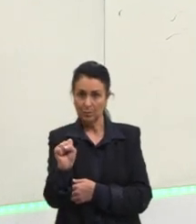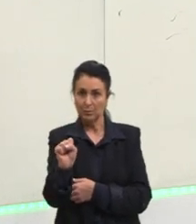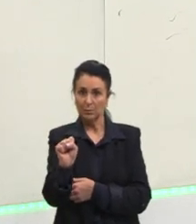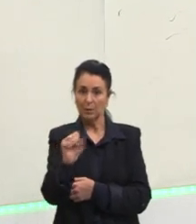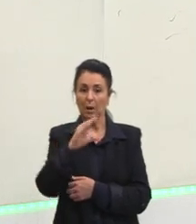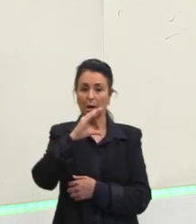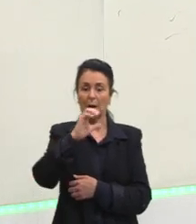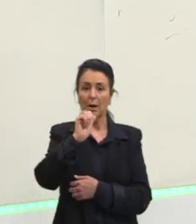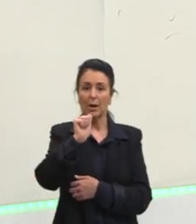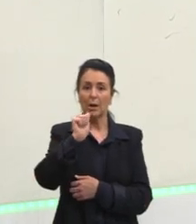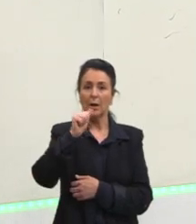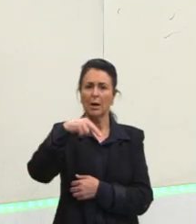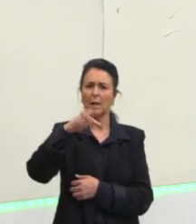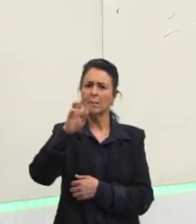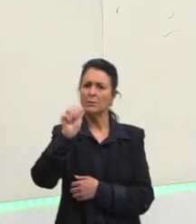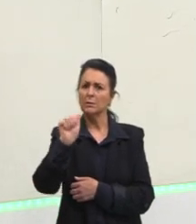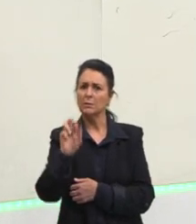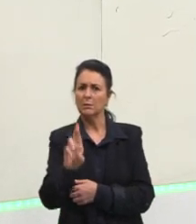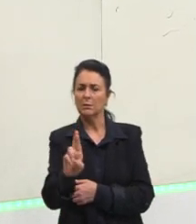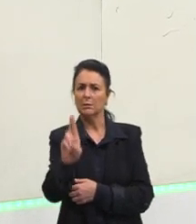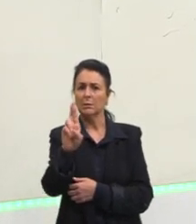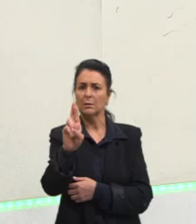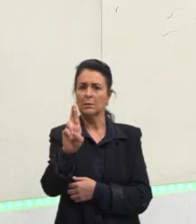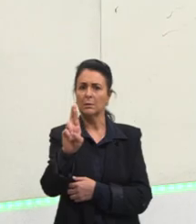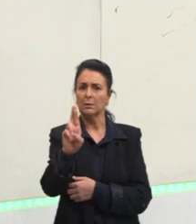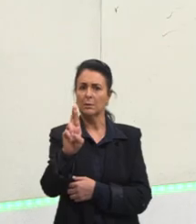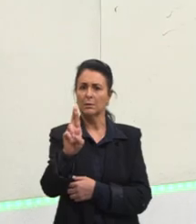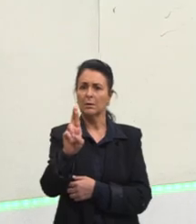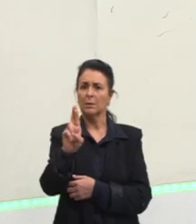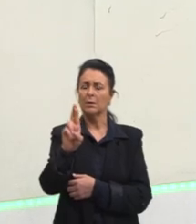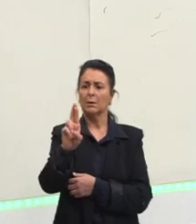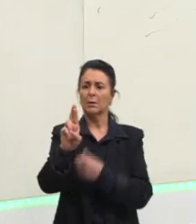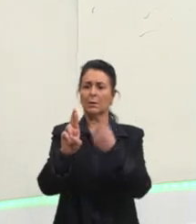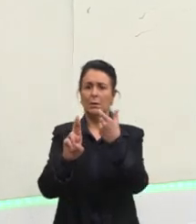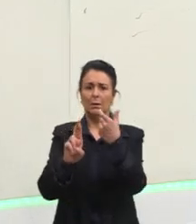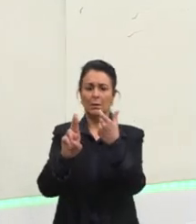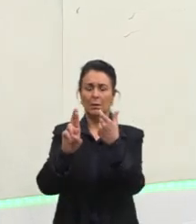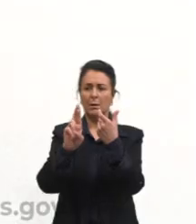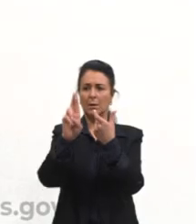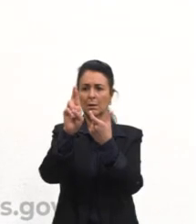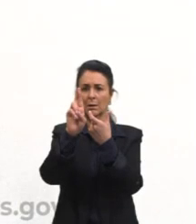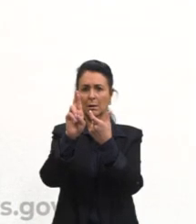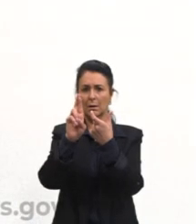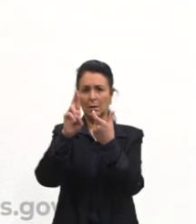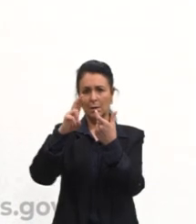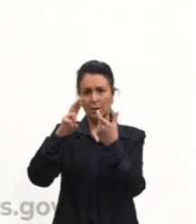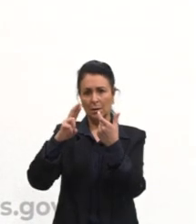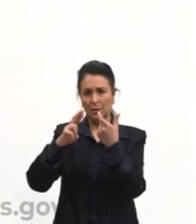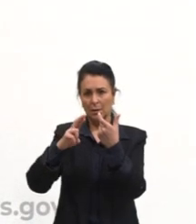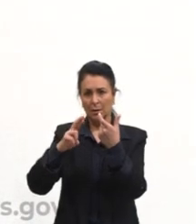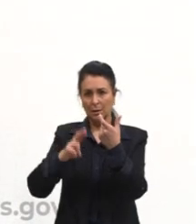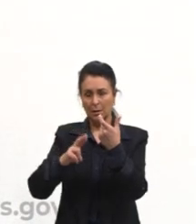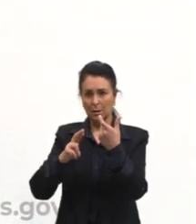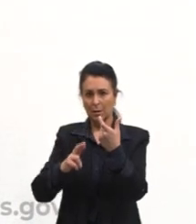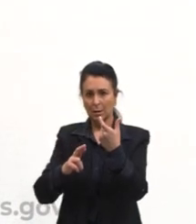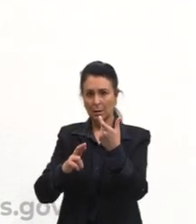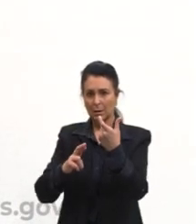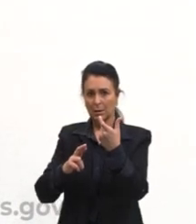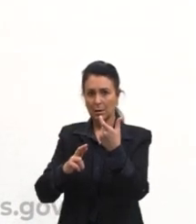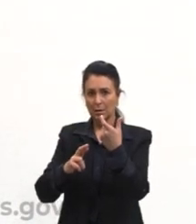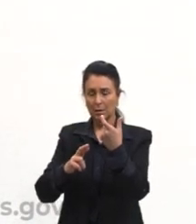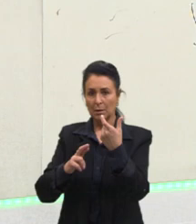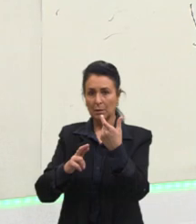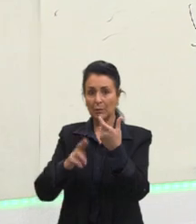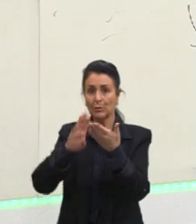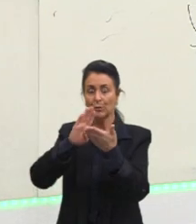cantar. Cantar na canción, para vosotros. Vamos sacar fuera, para la B, e